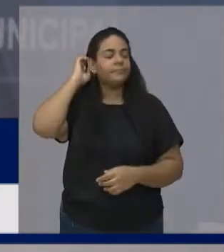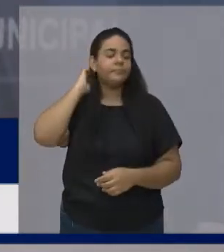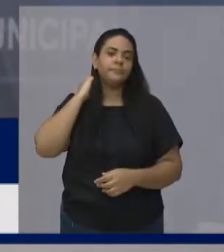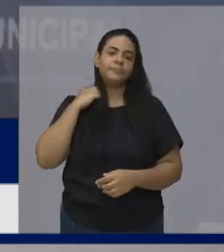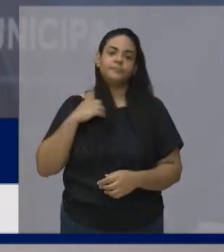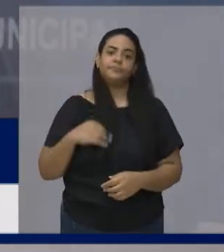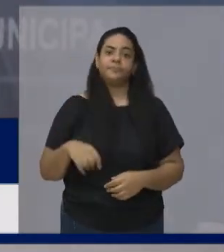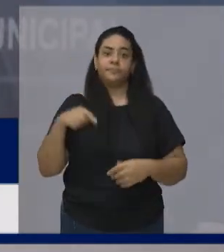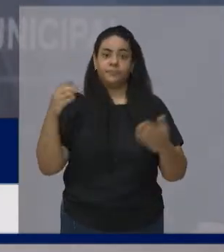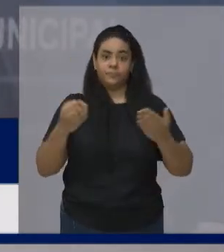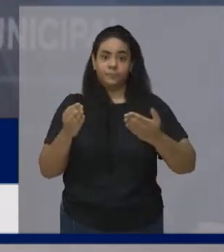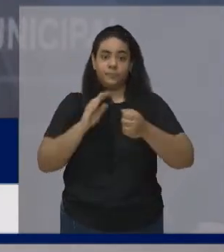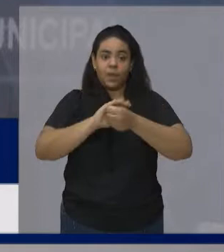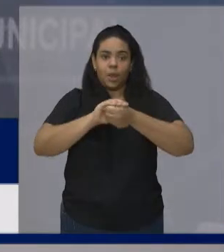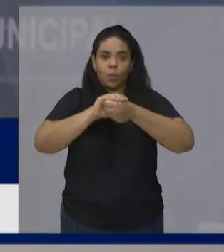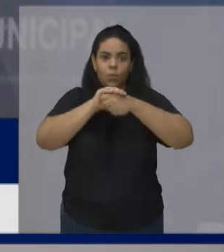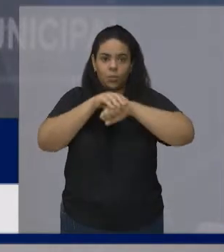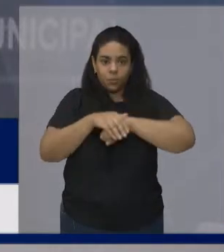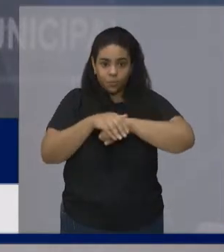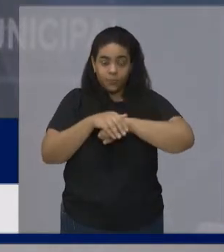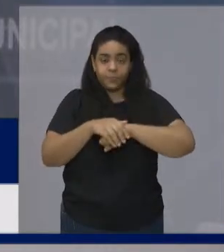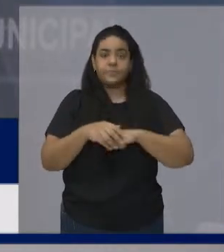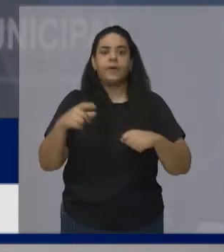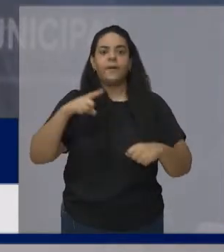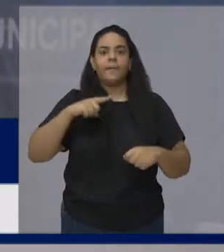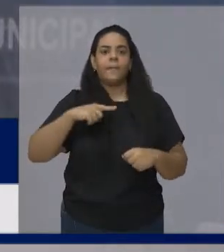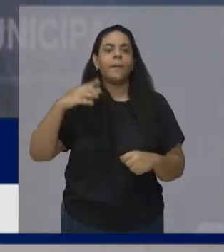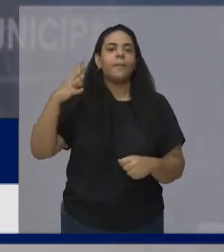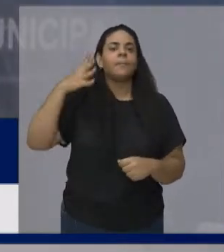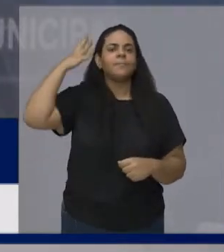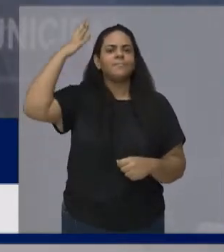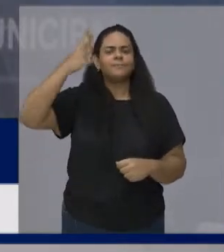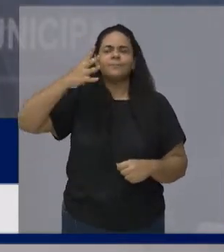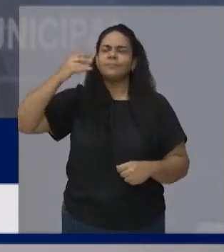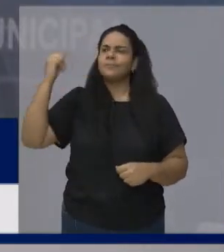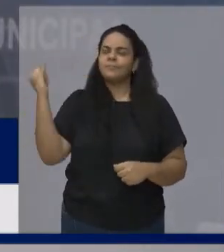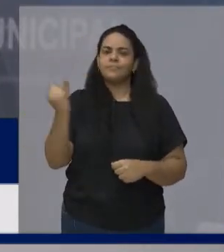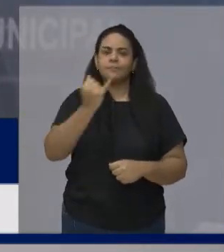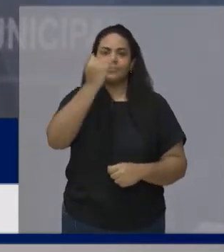Nesta noite, desfrutaremos de uma palestra de suma importância